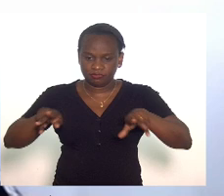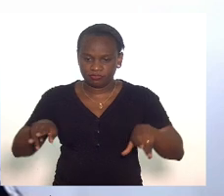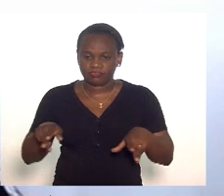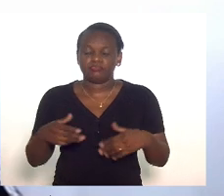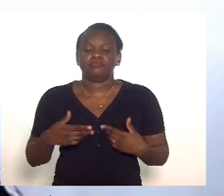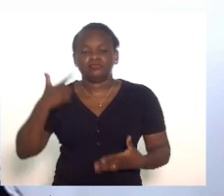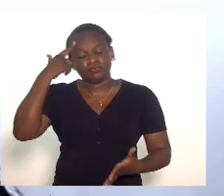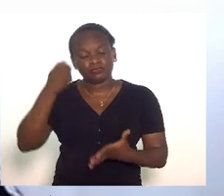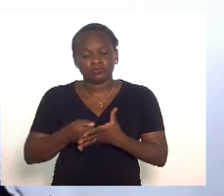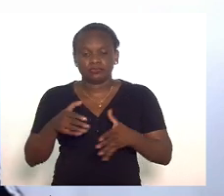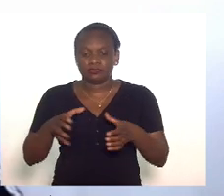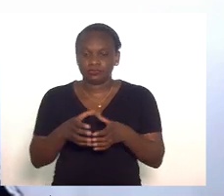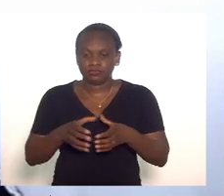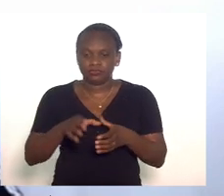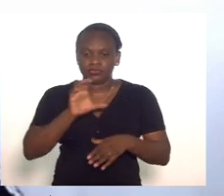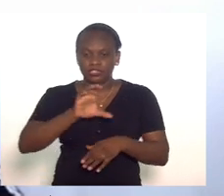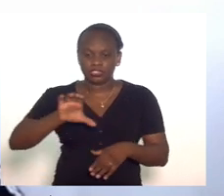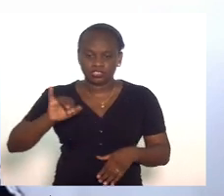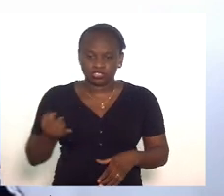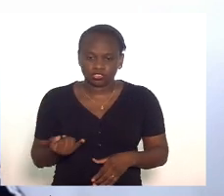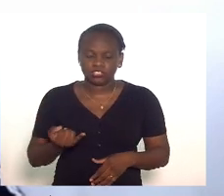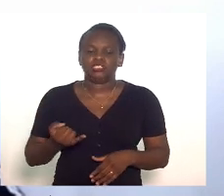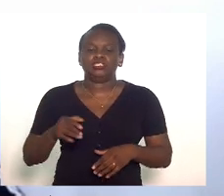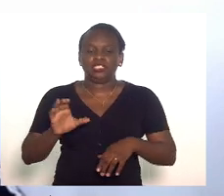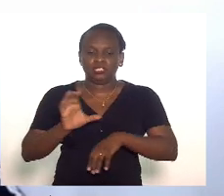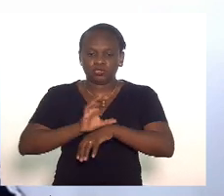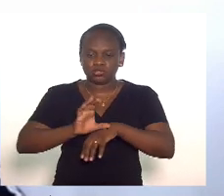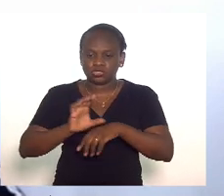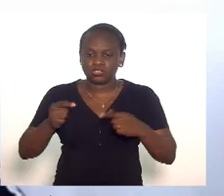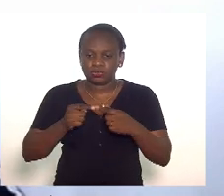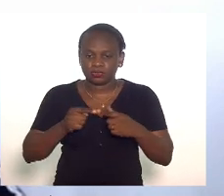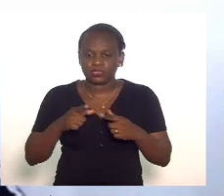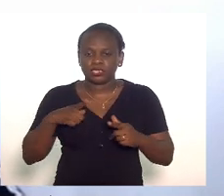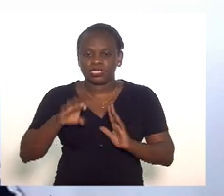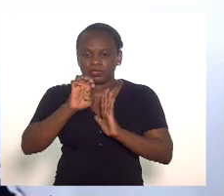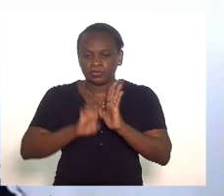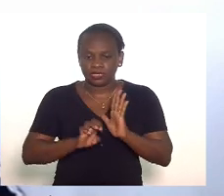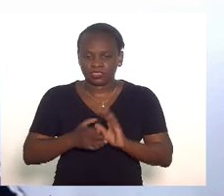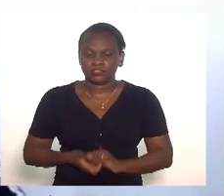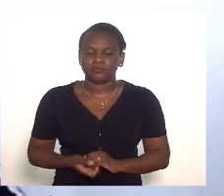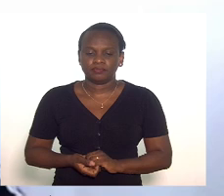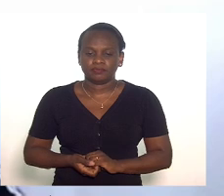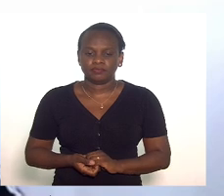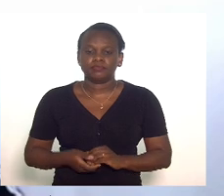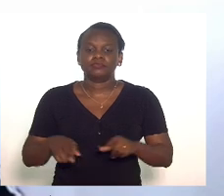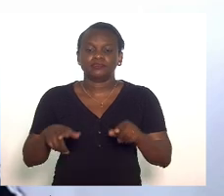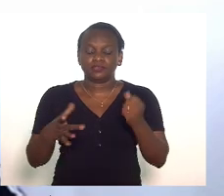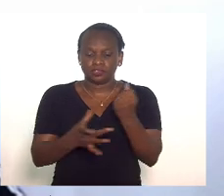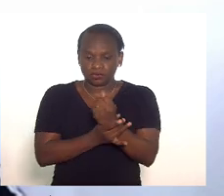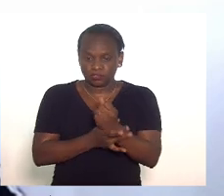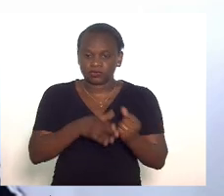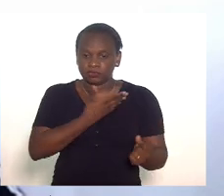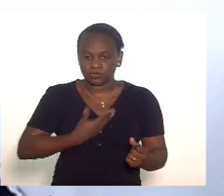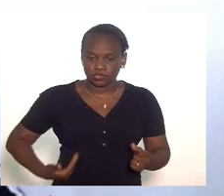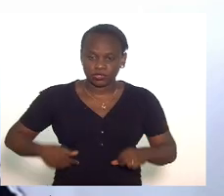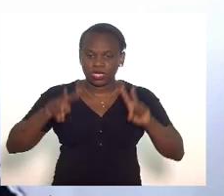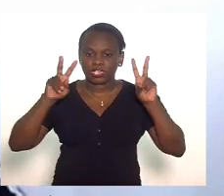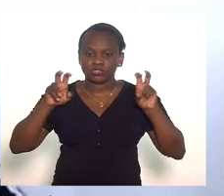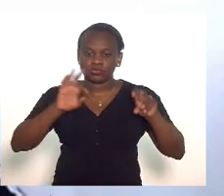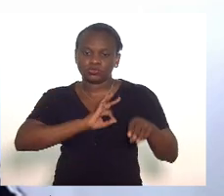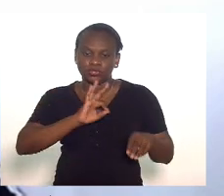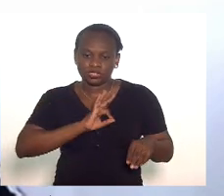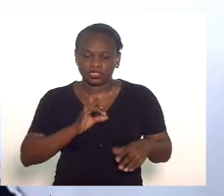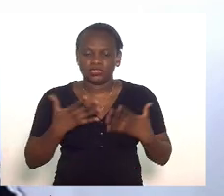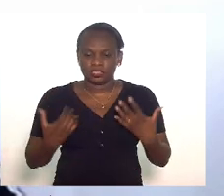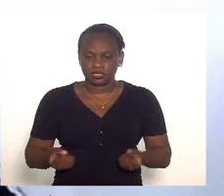Apareceres das comissões de Constituição e Justiça pela constitucionalidade com emendas de segurança pública e assuntos de polícia